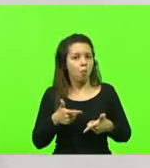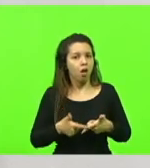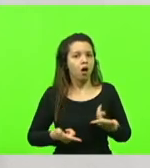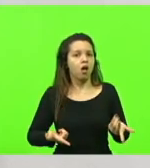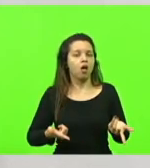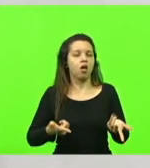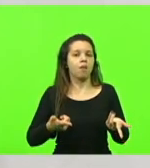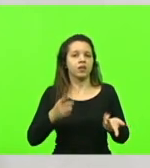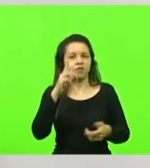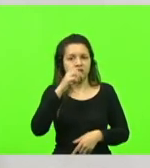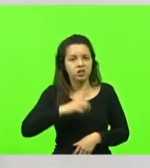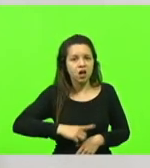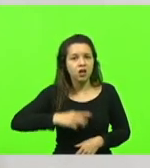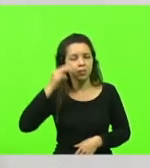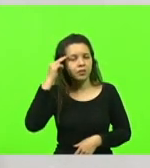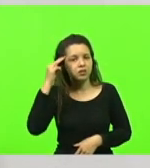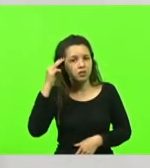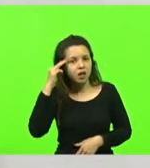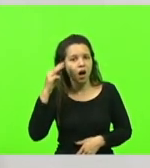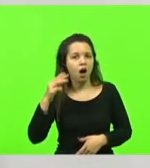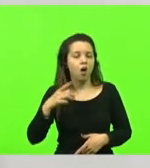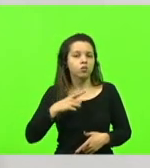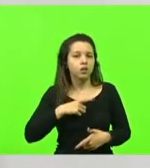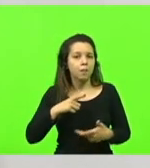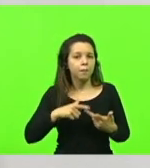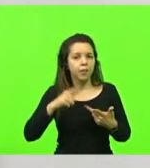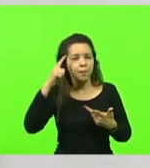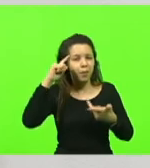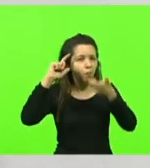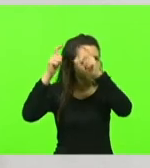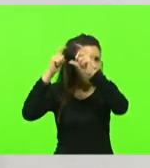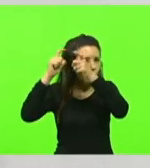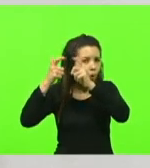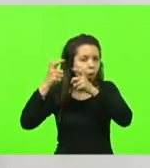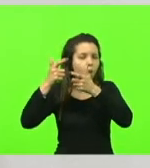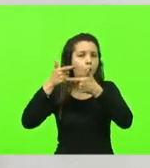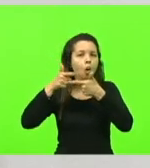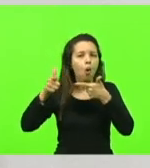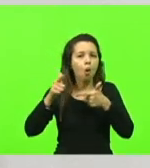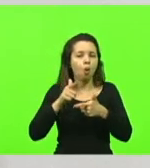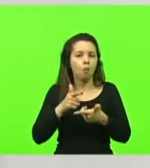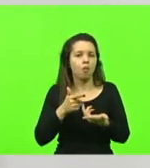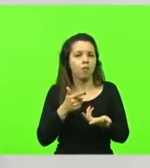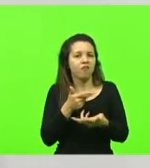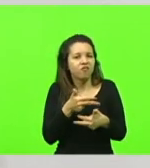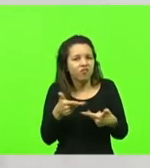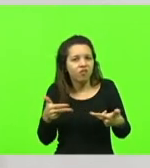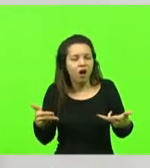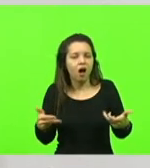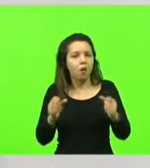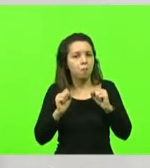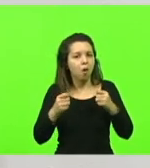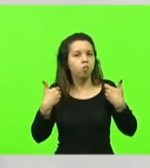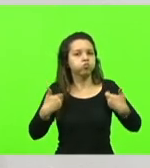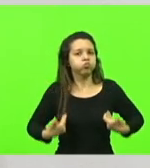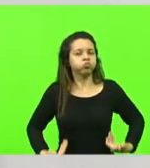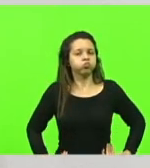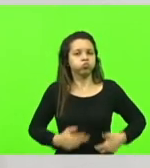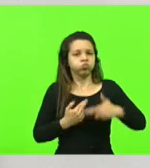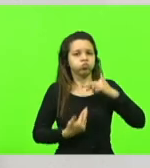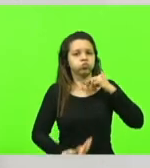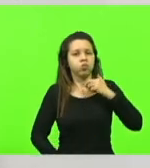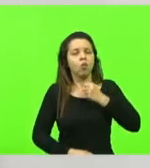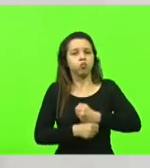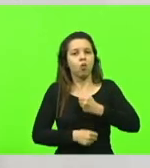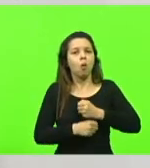epilepsia e outras complicações musculoesqueléticas que levam realmente a uma